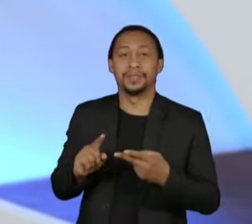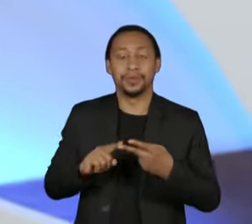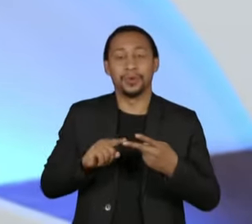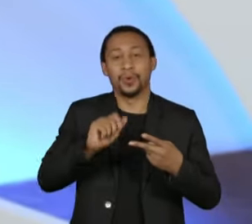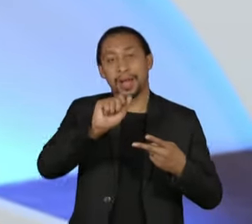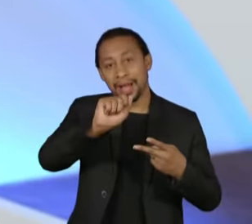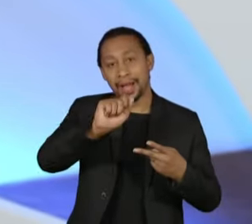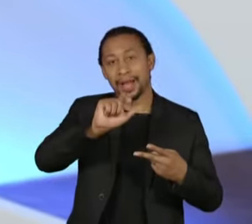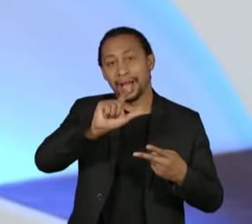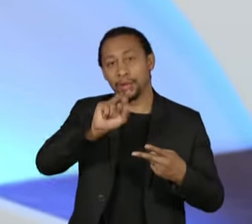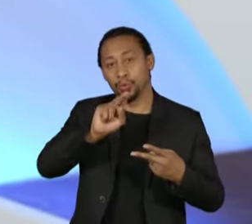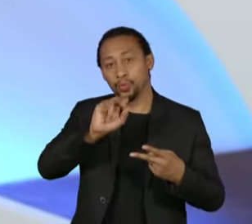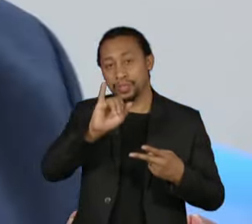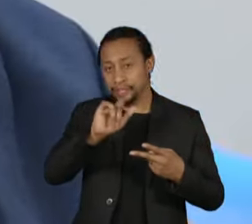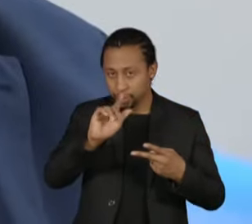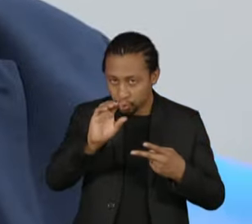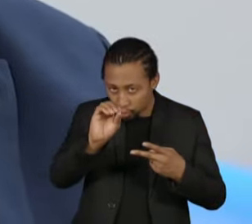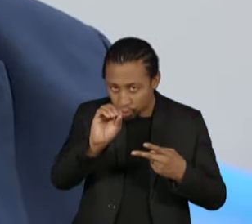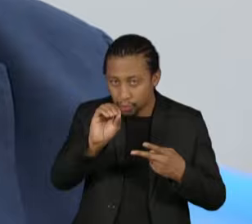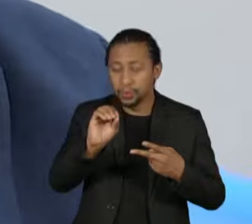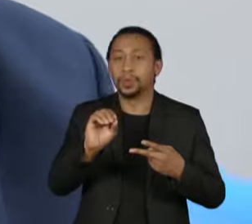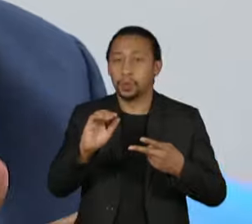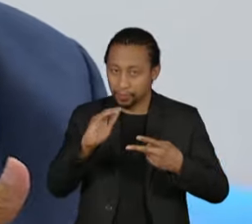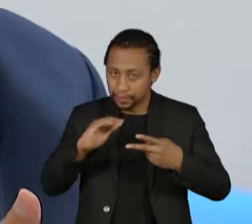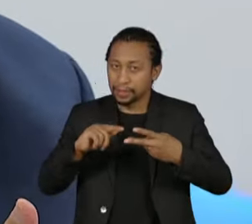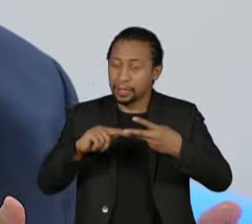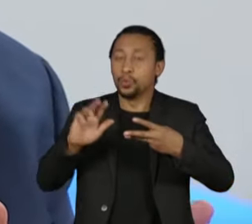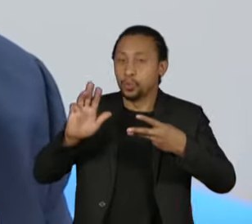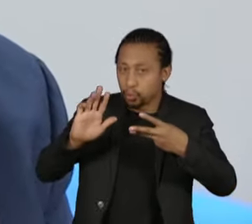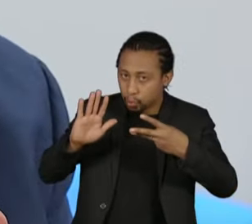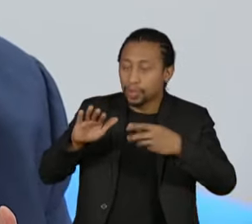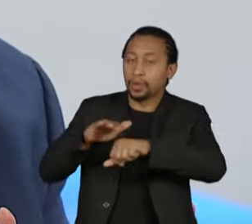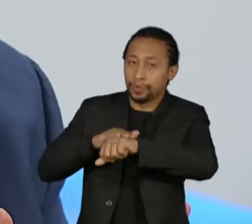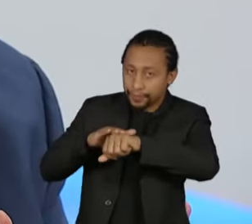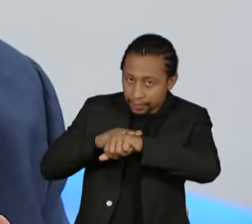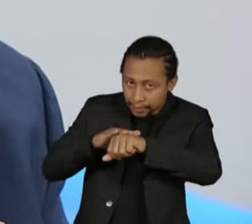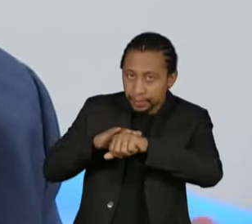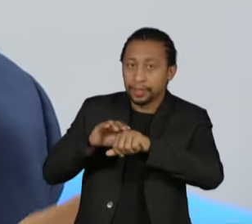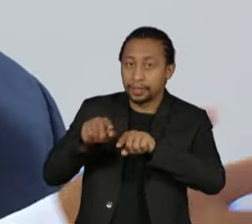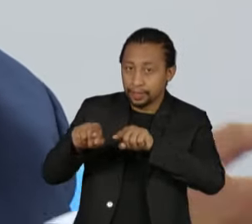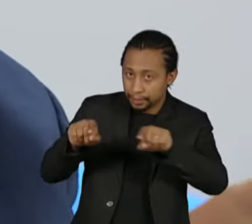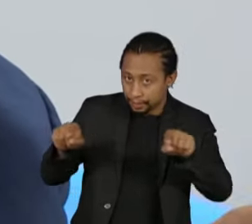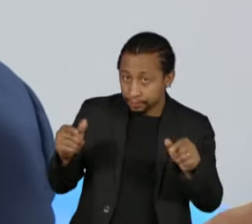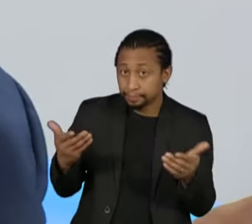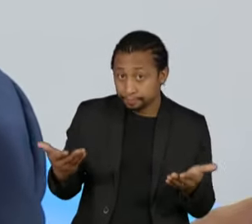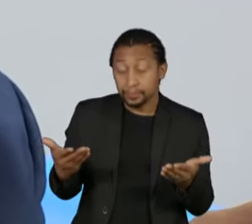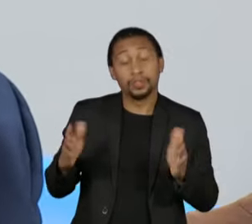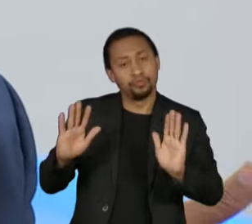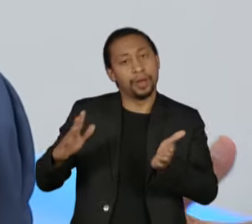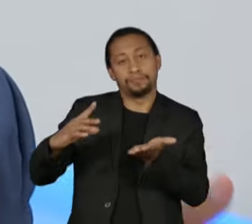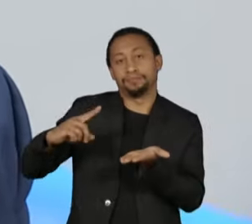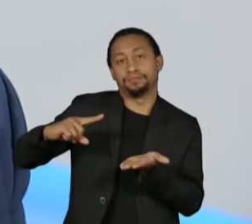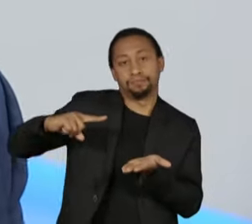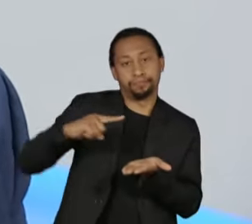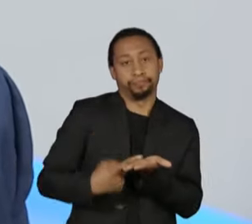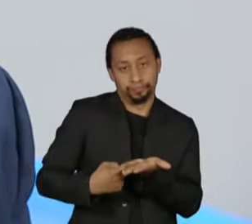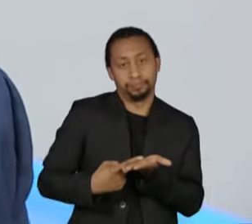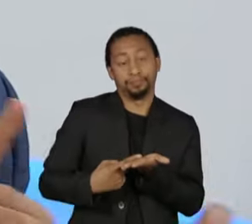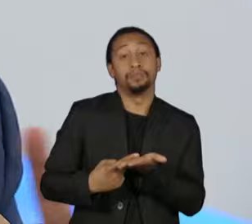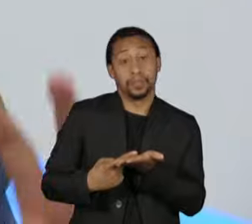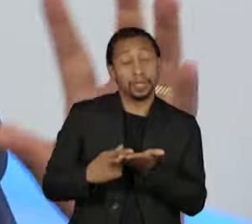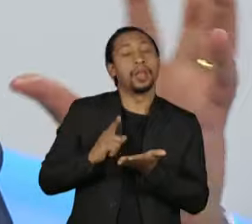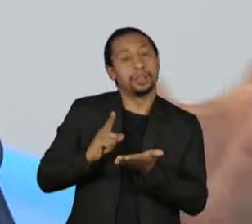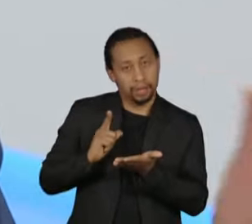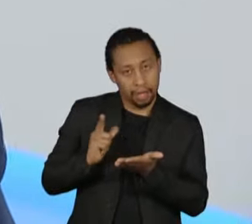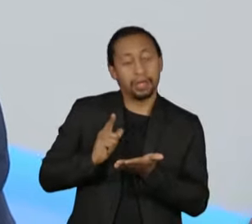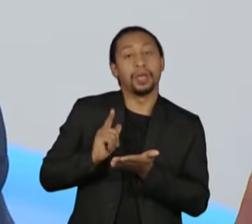conversado com o presidente eleito Lula e ficou acertado de se ter o consórcio nordeste,